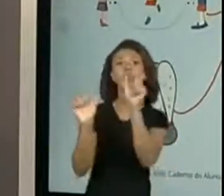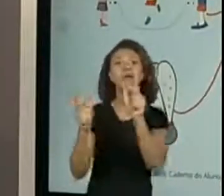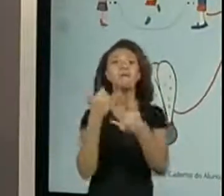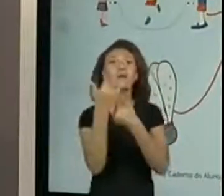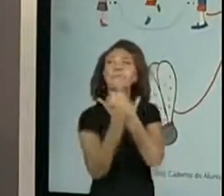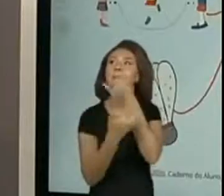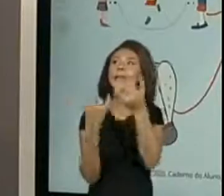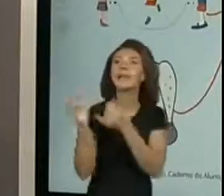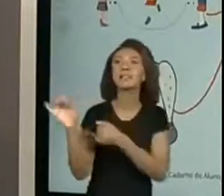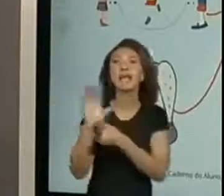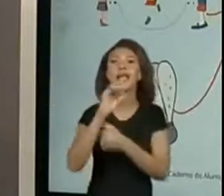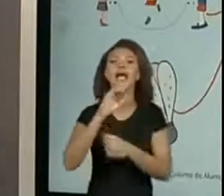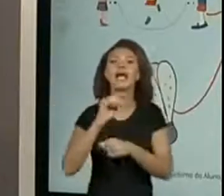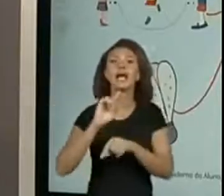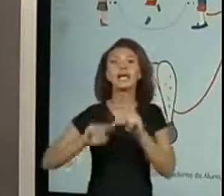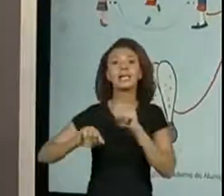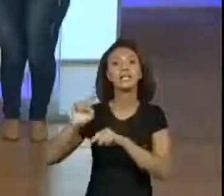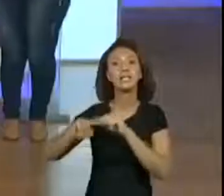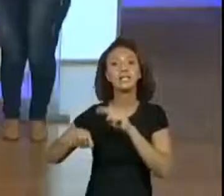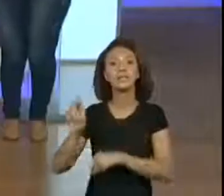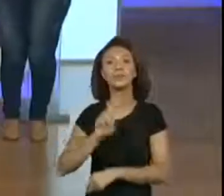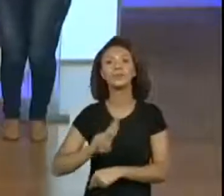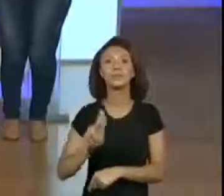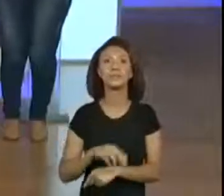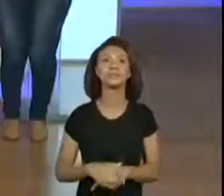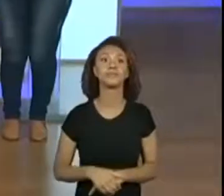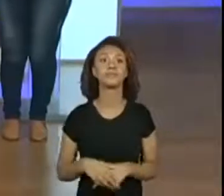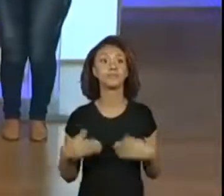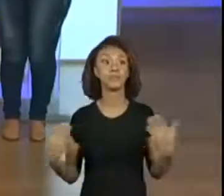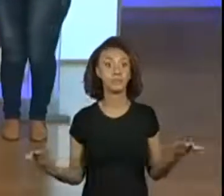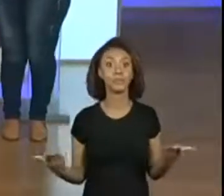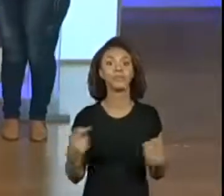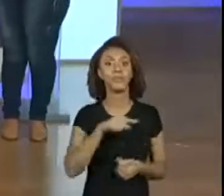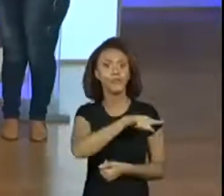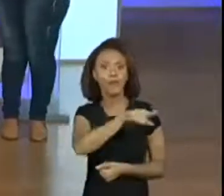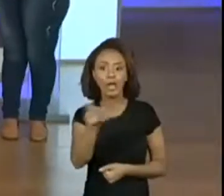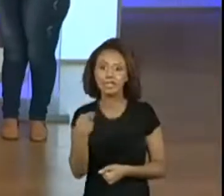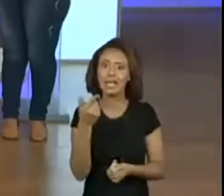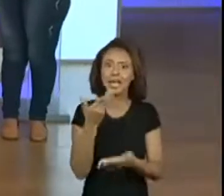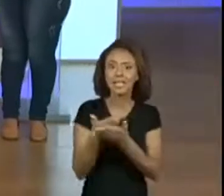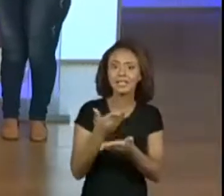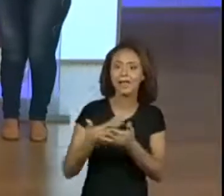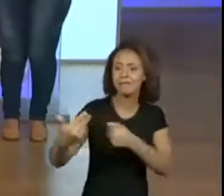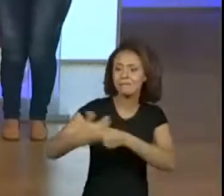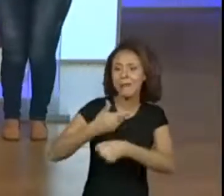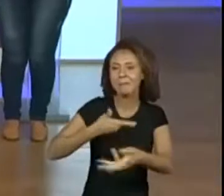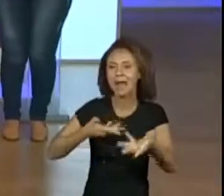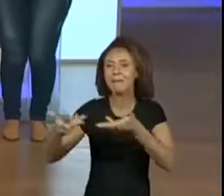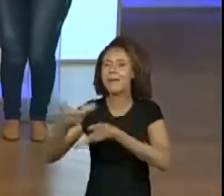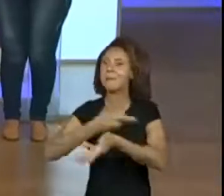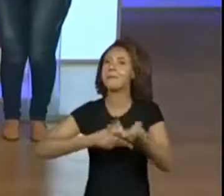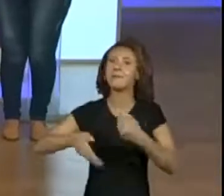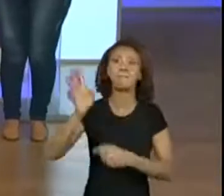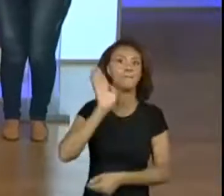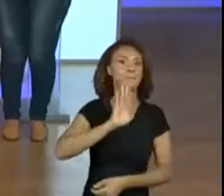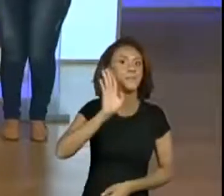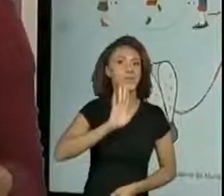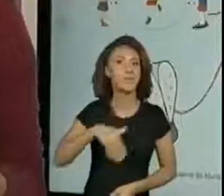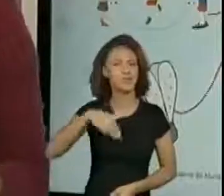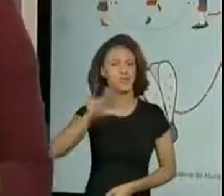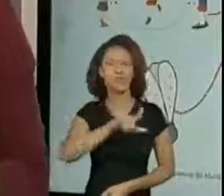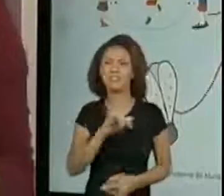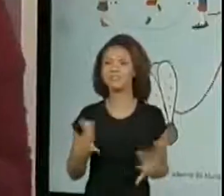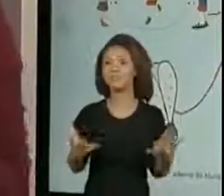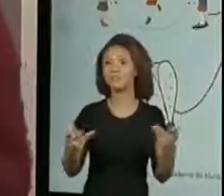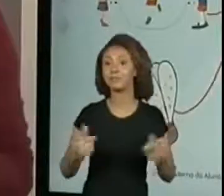brincadeira que faz uso com o objeto. E deixaram a nossa aula, né, com a participação deles muito mais, muito mais, né? Exatamente, vocês são um